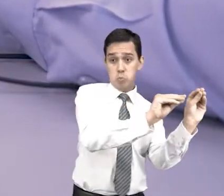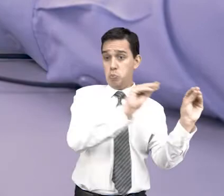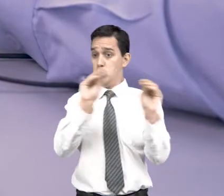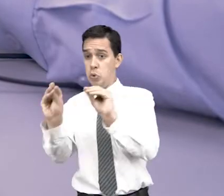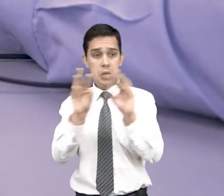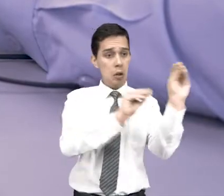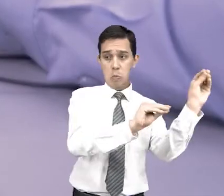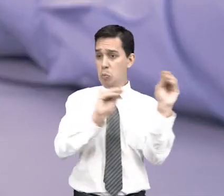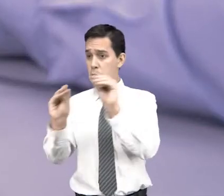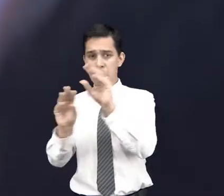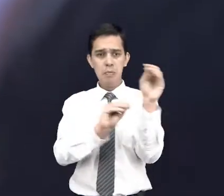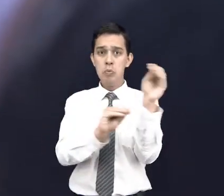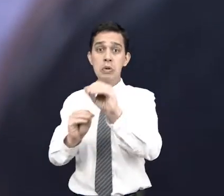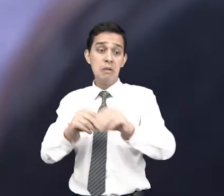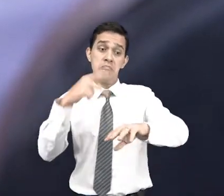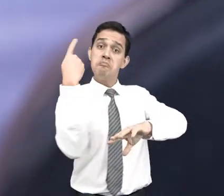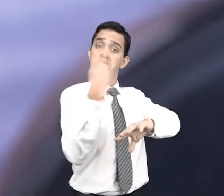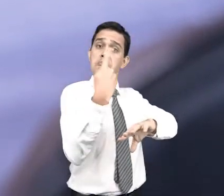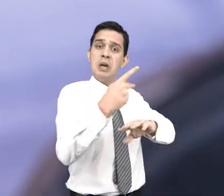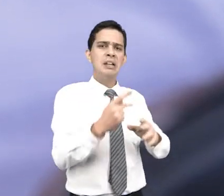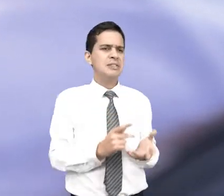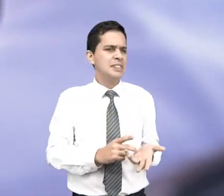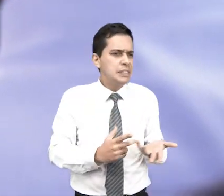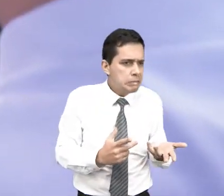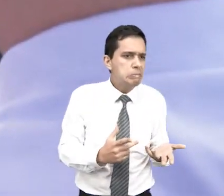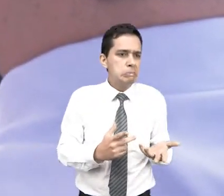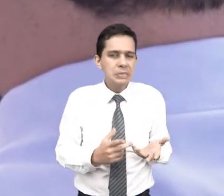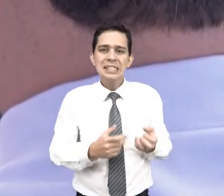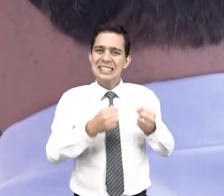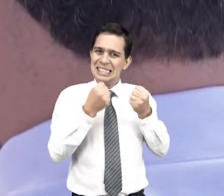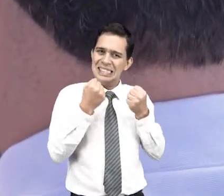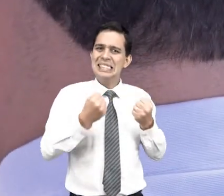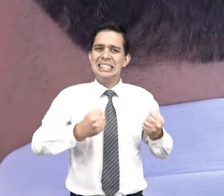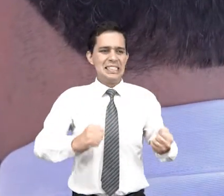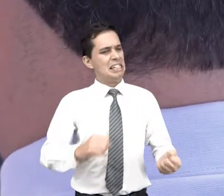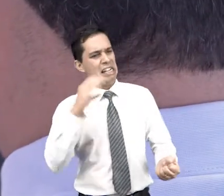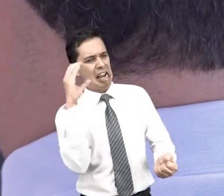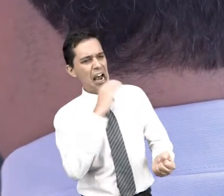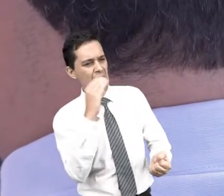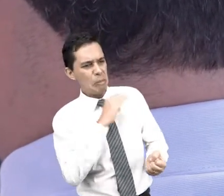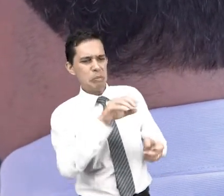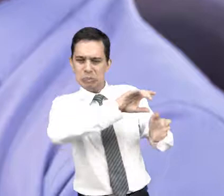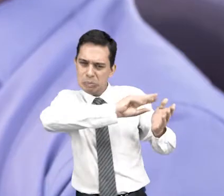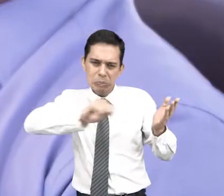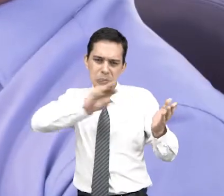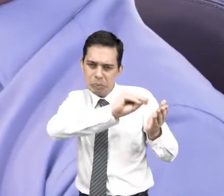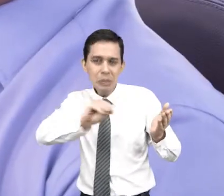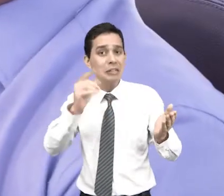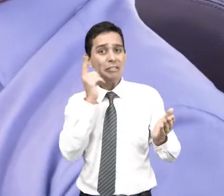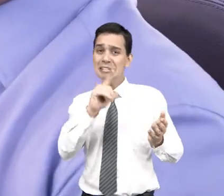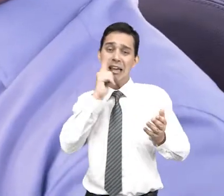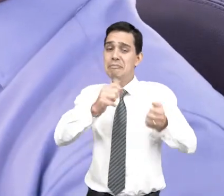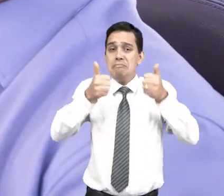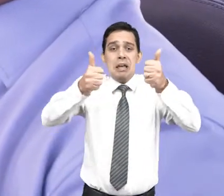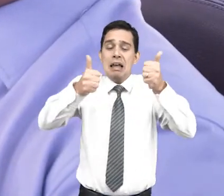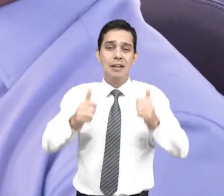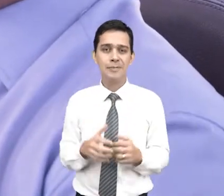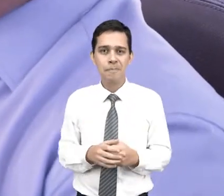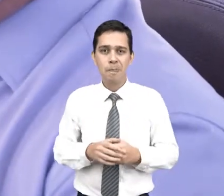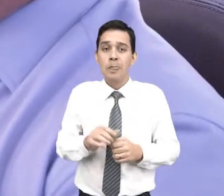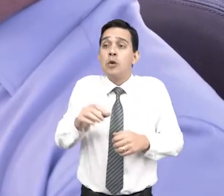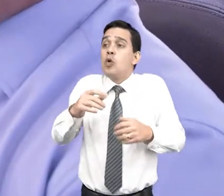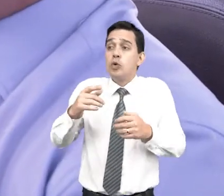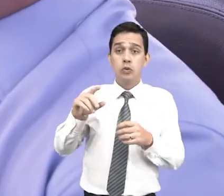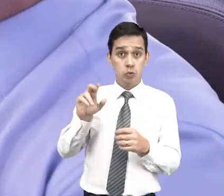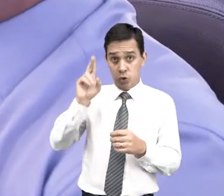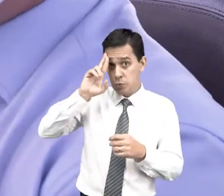migração dos processos. Ou seja, muito mais trabalho é feito em menos tempo, como explica o diretor da Secretaria